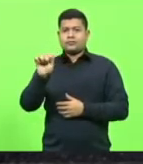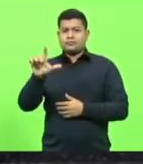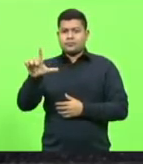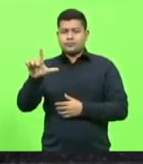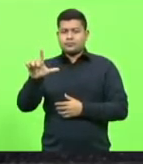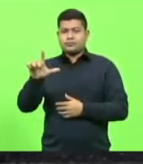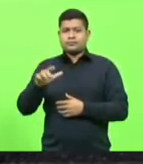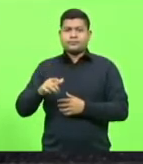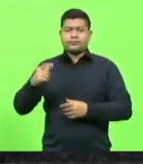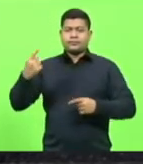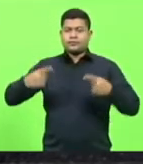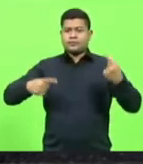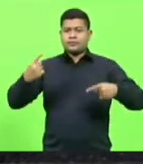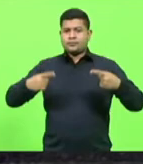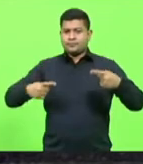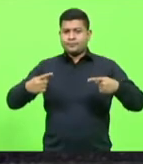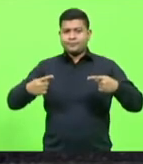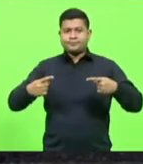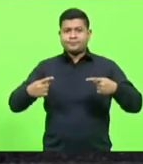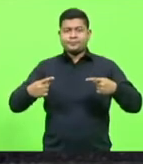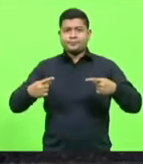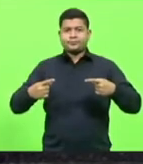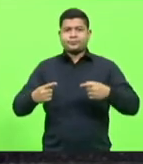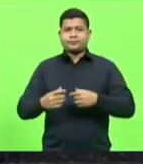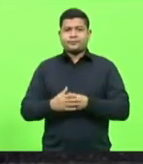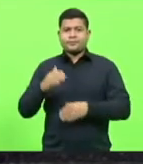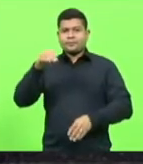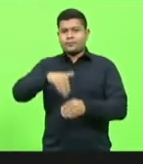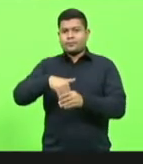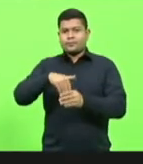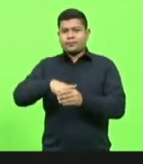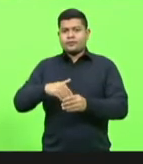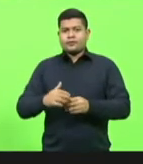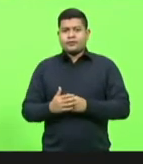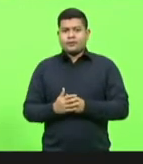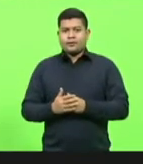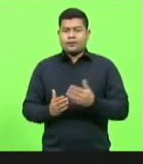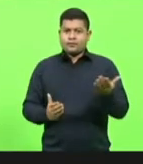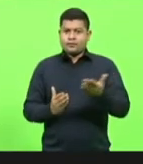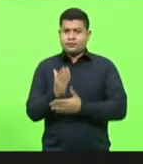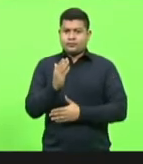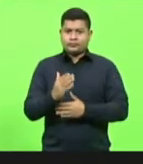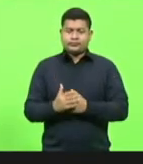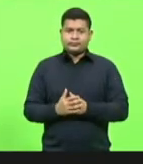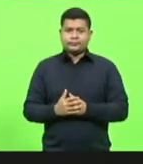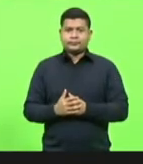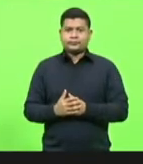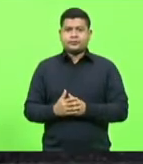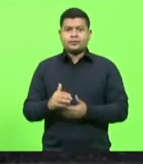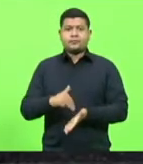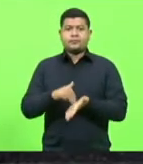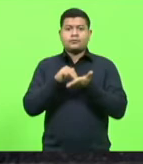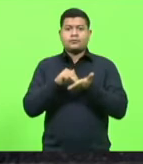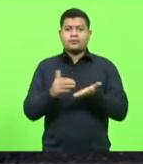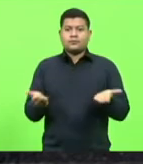Em discussão. Em votação. Aprovado. Moções.